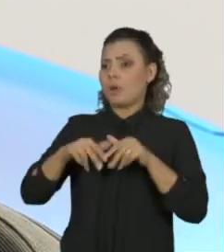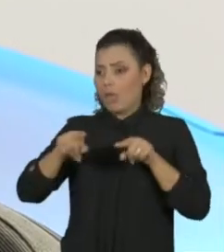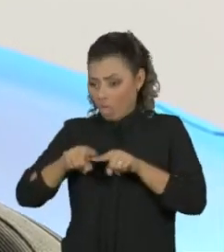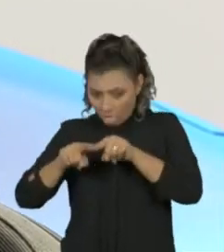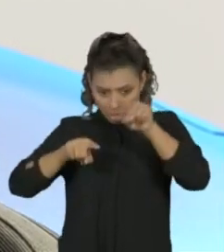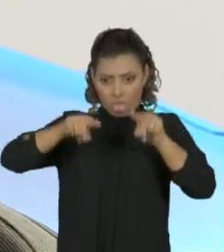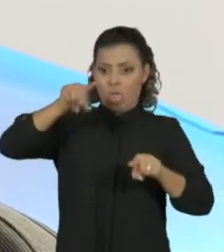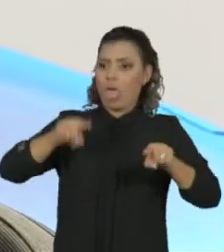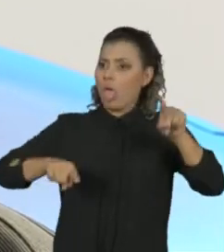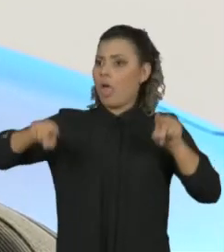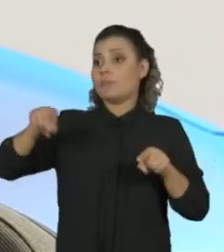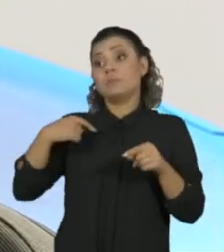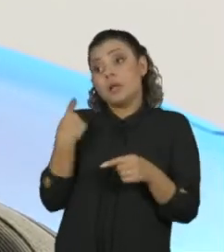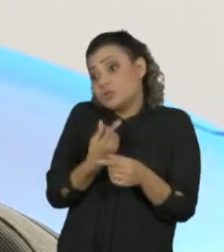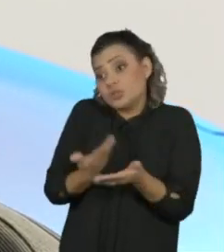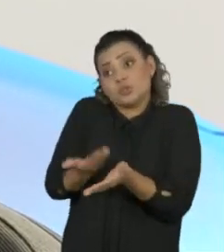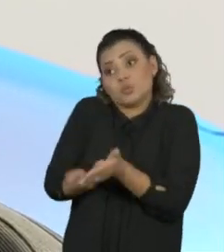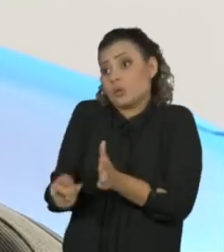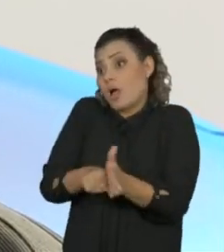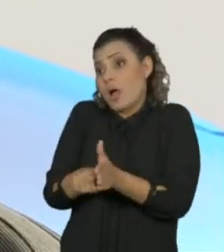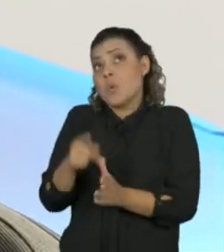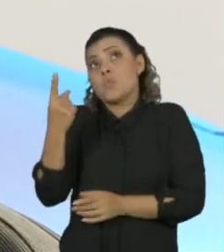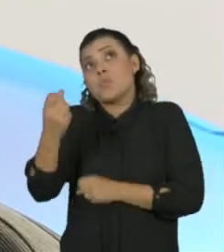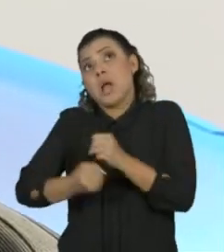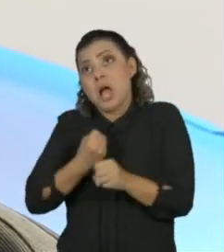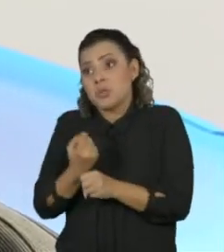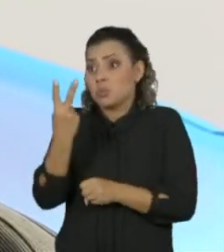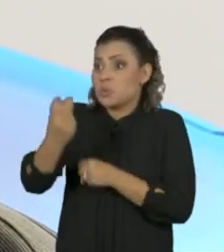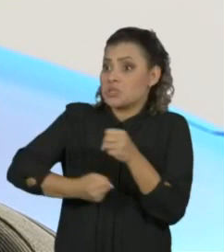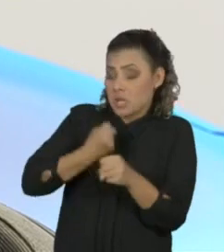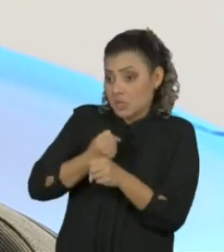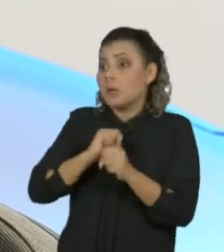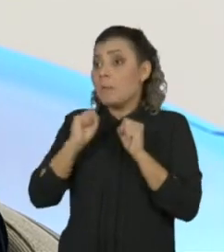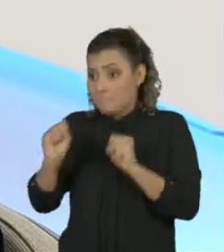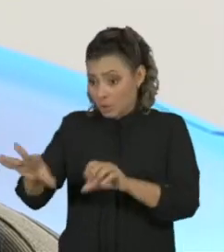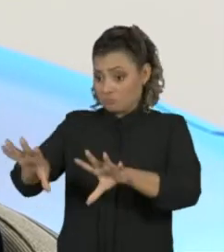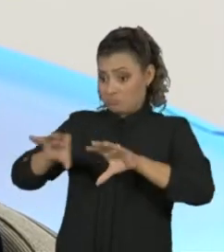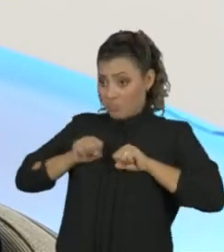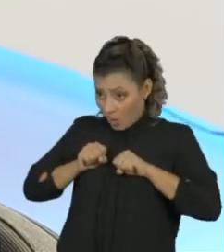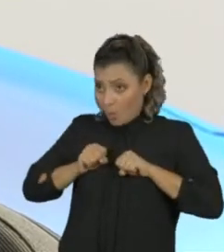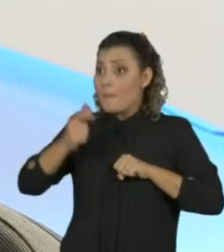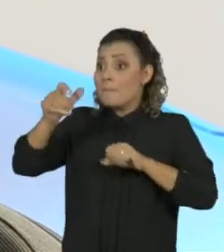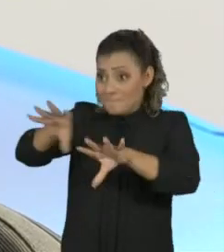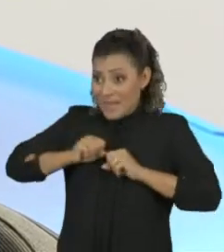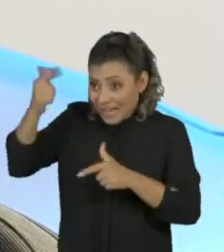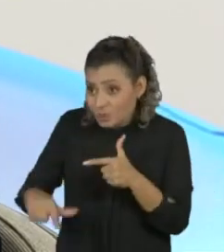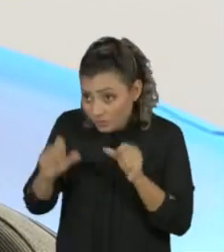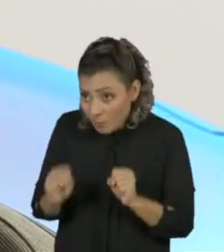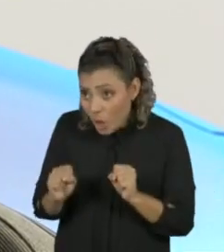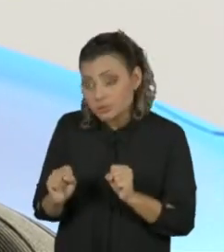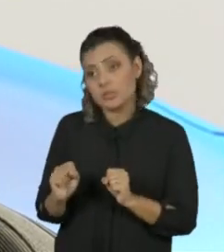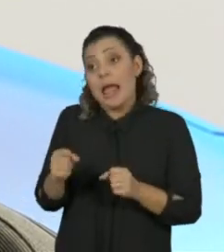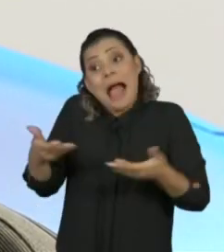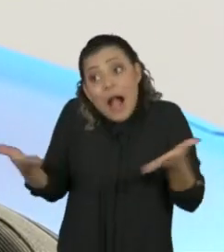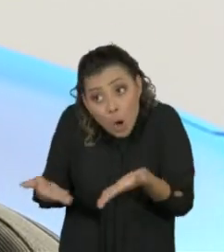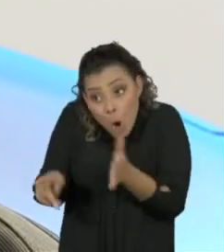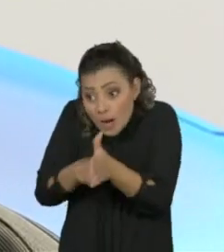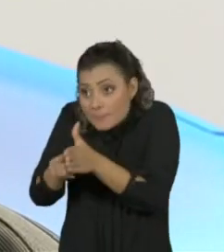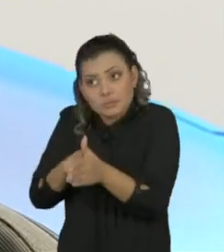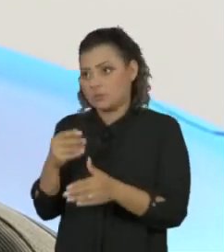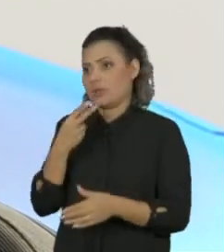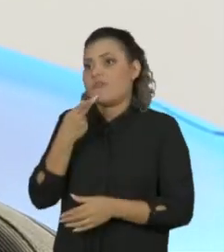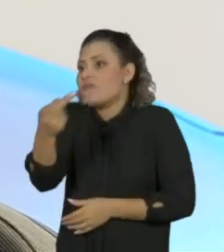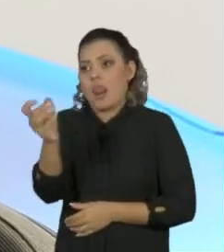A gente vai descobrir, daqui a um ano ou dois, se alguém pode ser reinfectado. Tudo indica, por enquanto, não. O tempo para